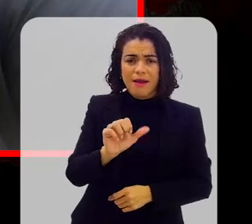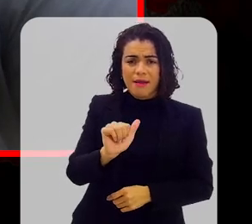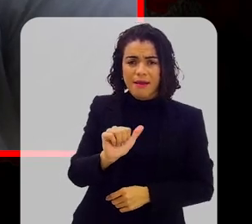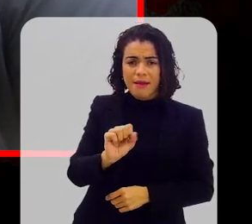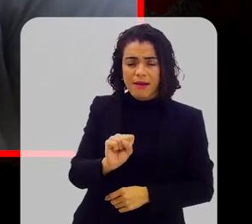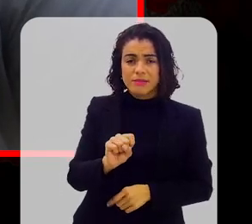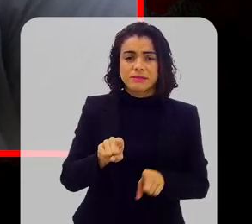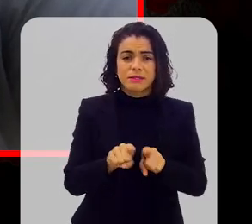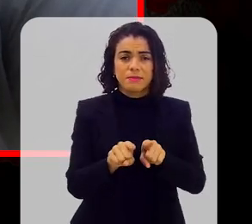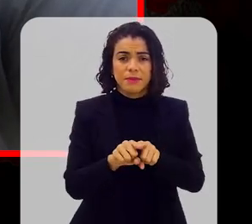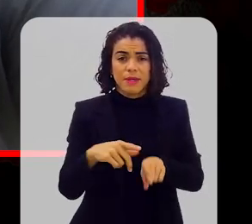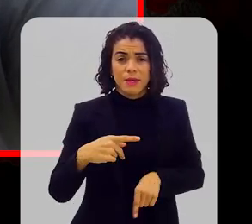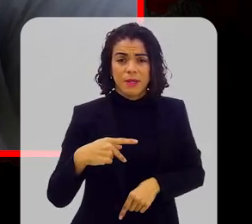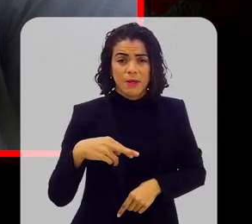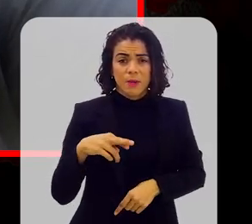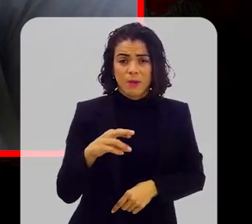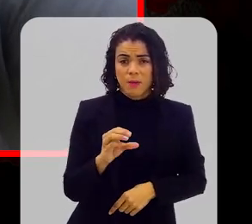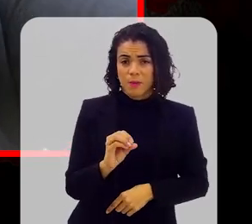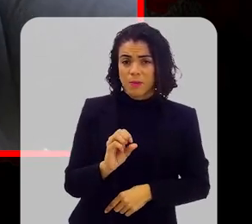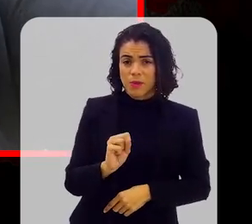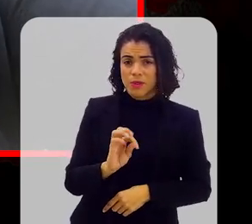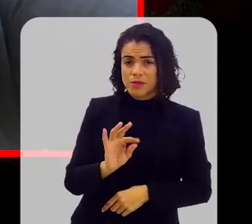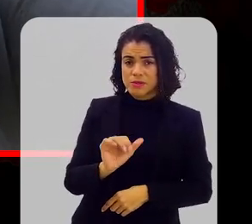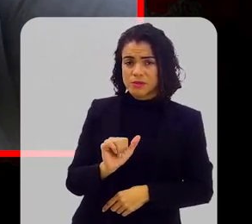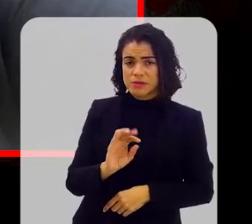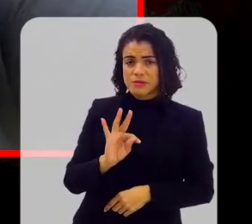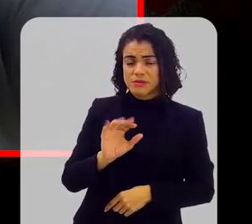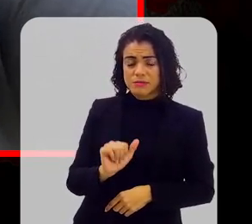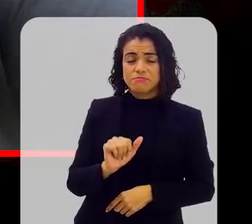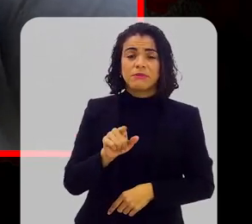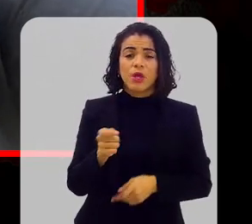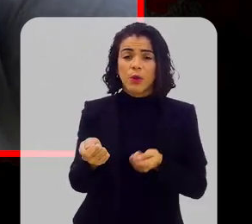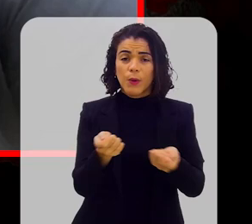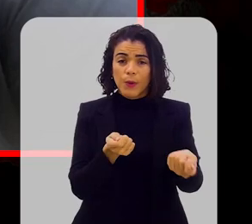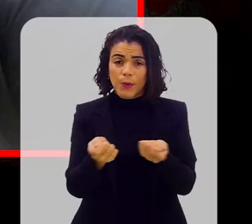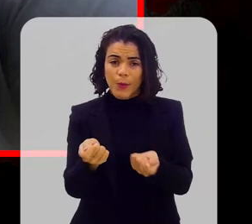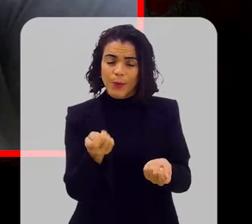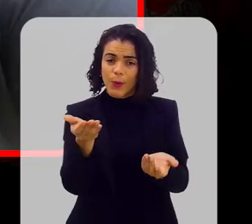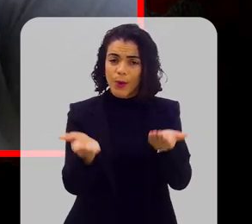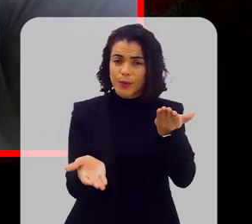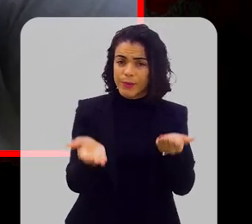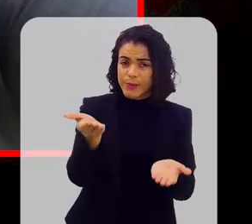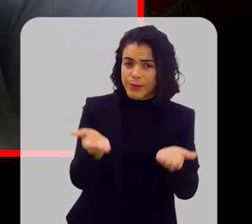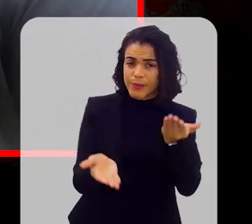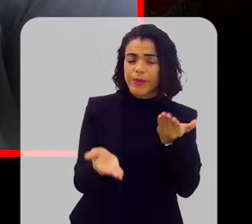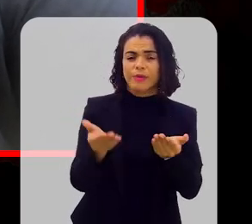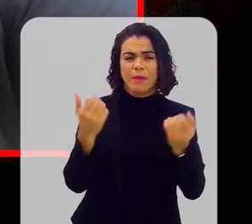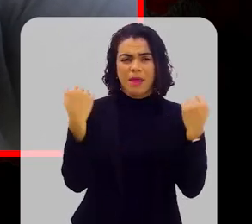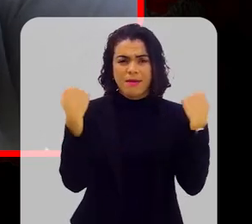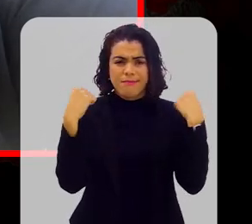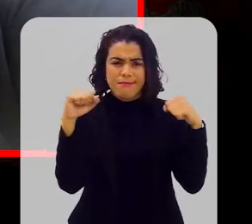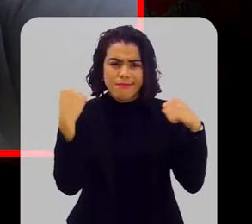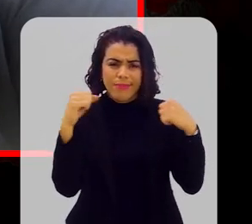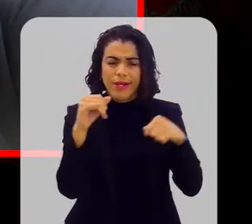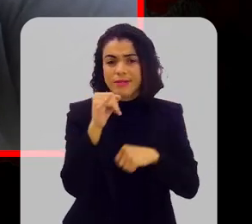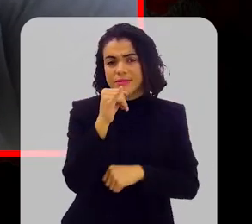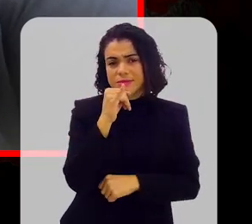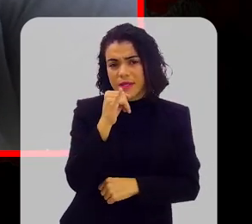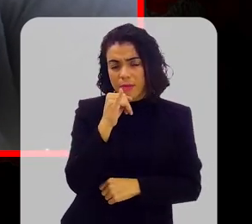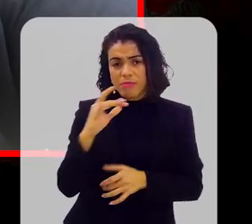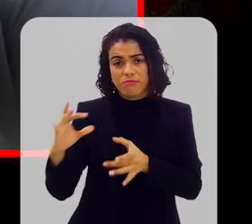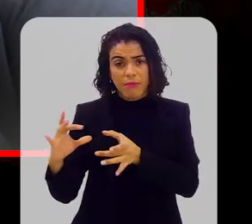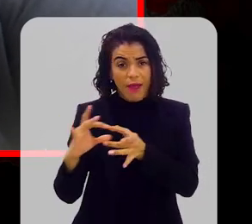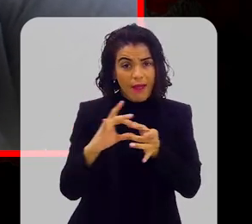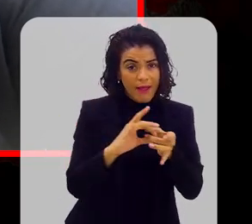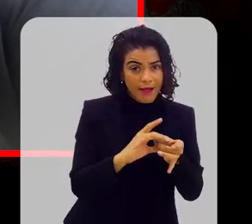E é curioso que o controle do peso e a realização de atividade física, por exemplo,